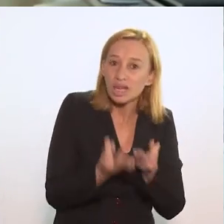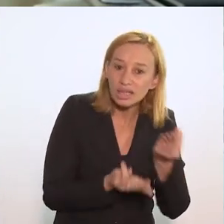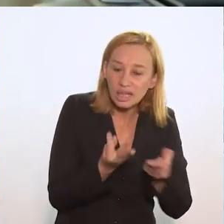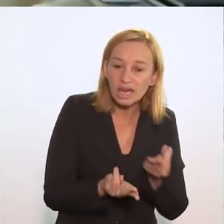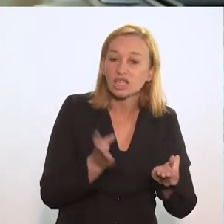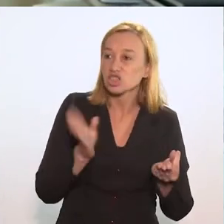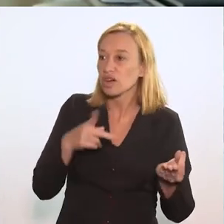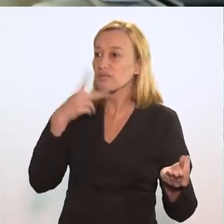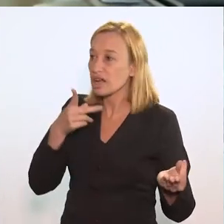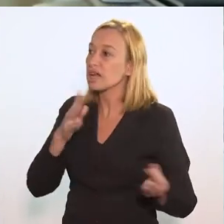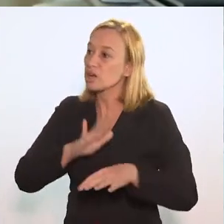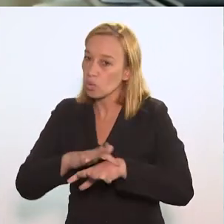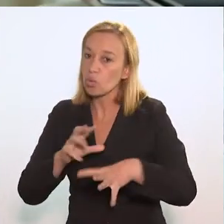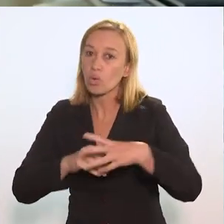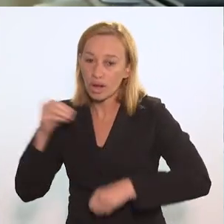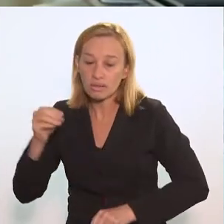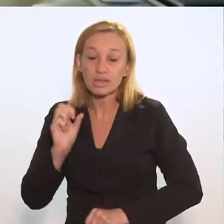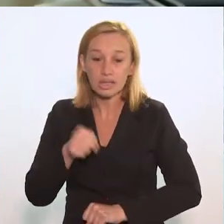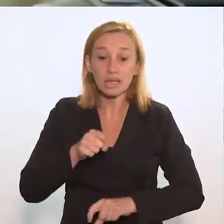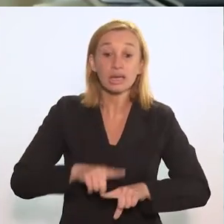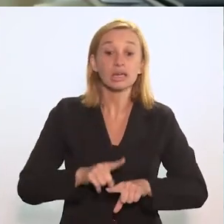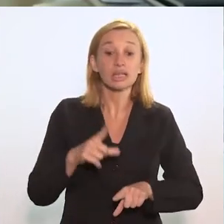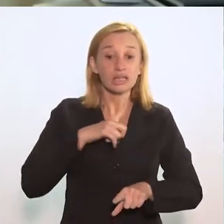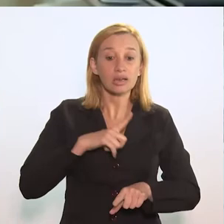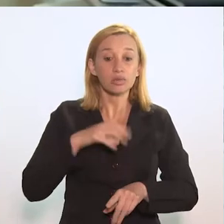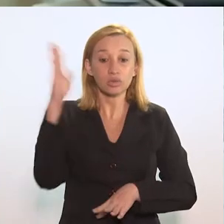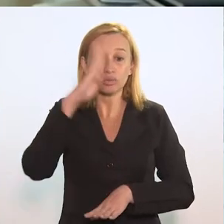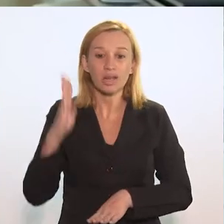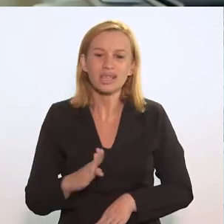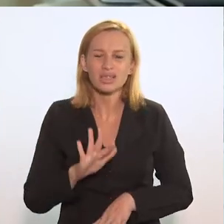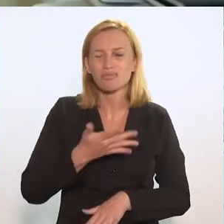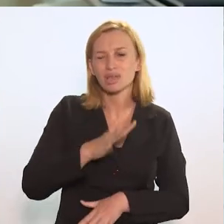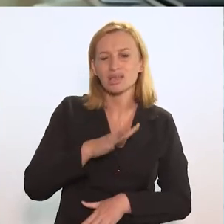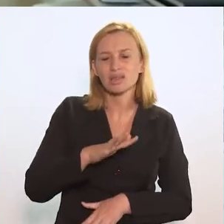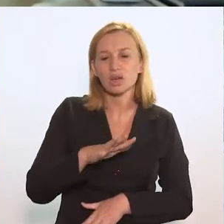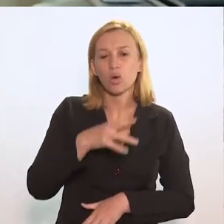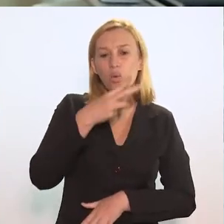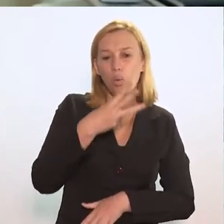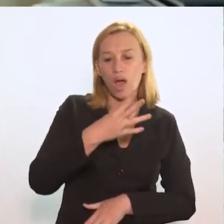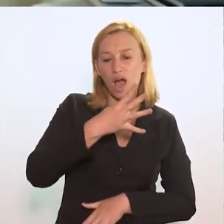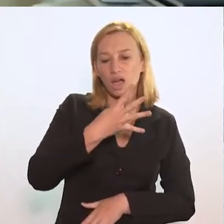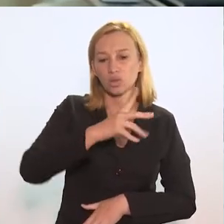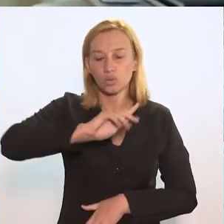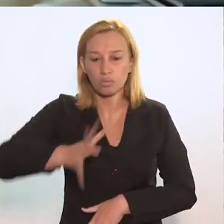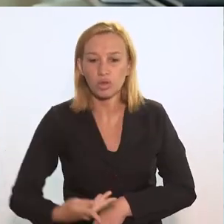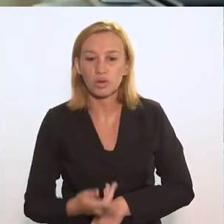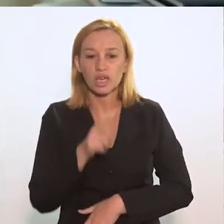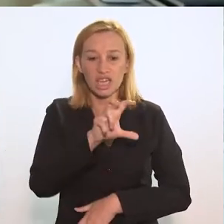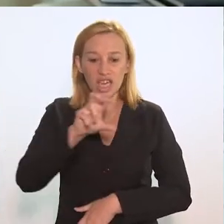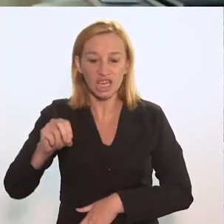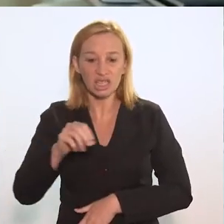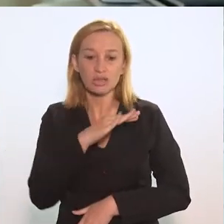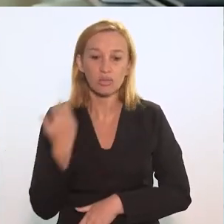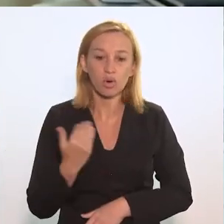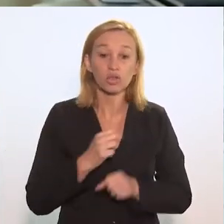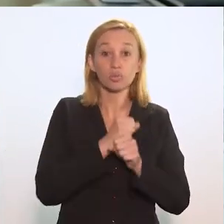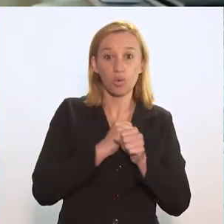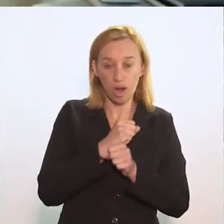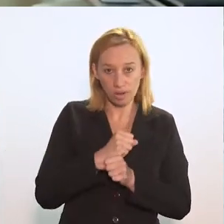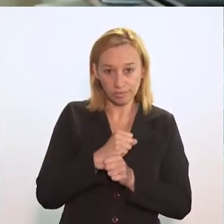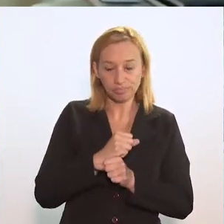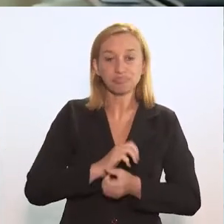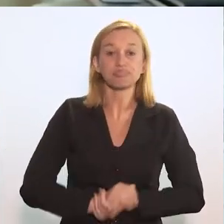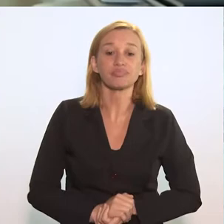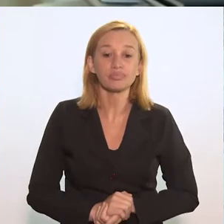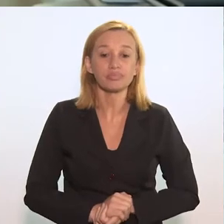devidamente tratada, como eu falei, é curável. E a gente tem no Brasil uma média de 4.500 mortes por ano.